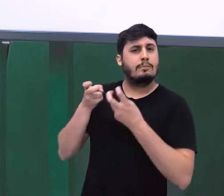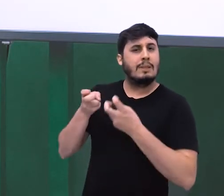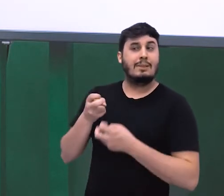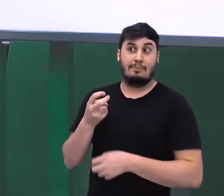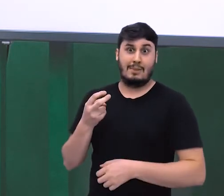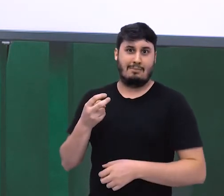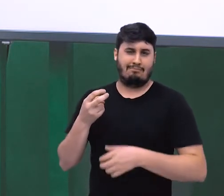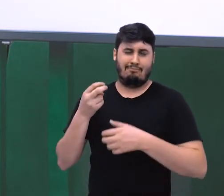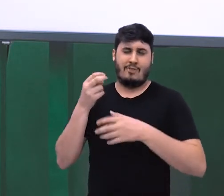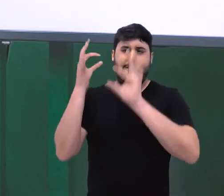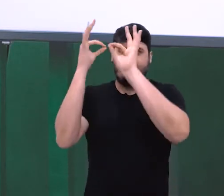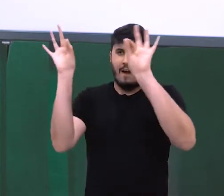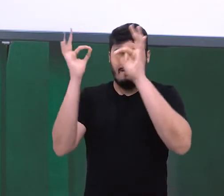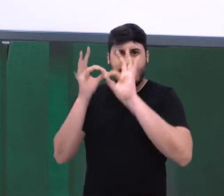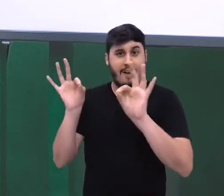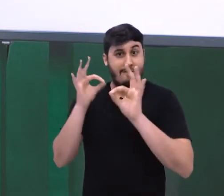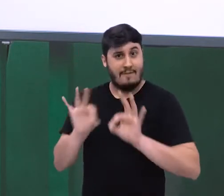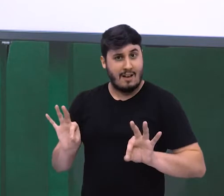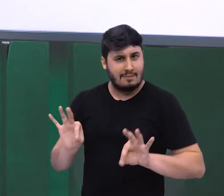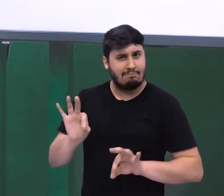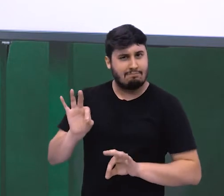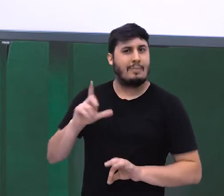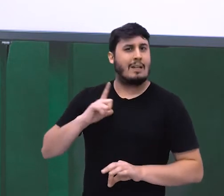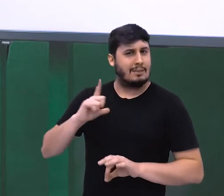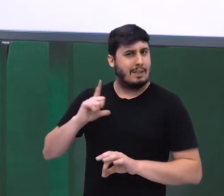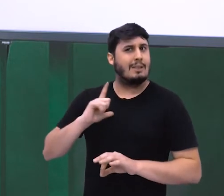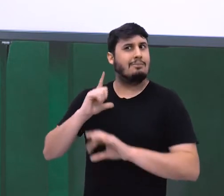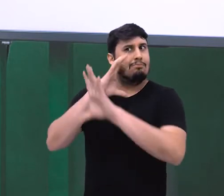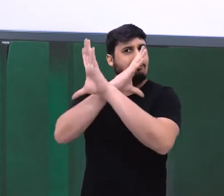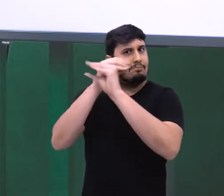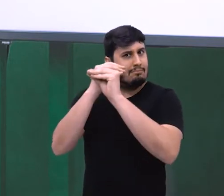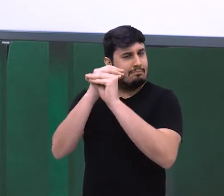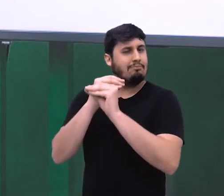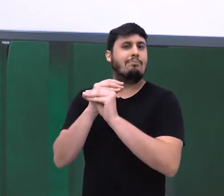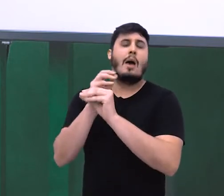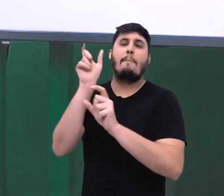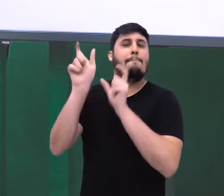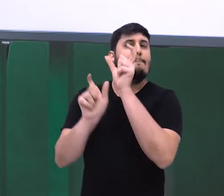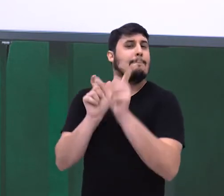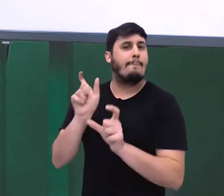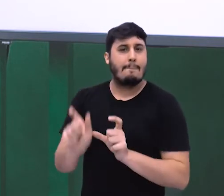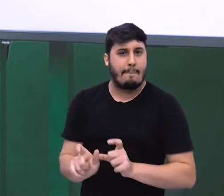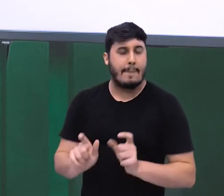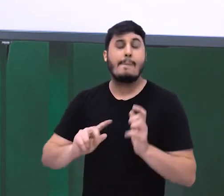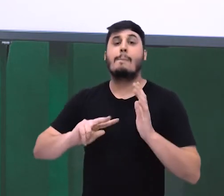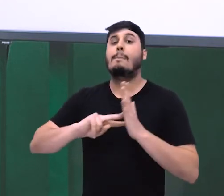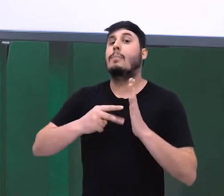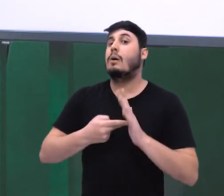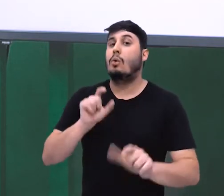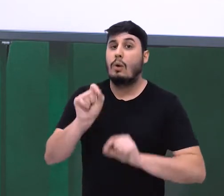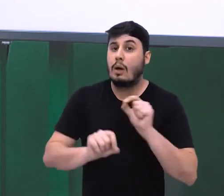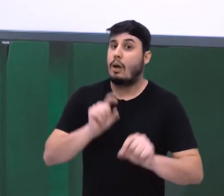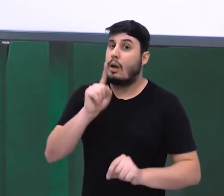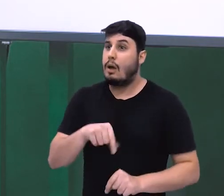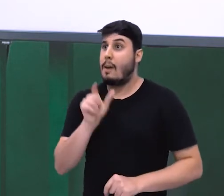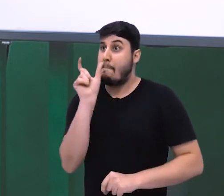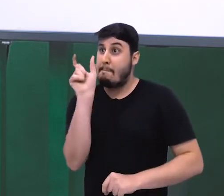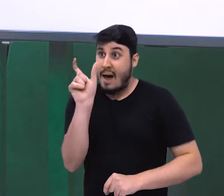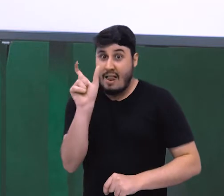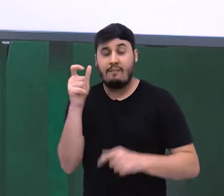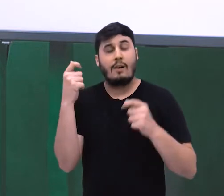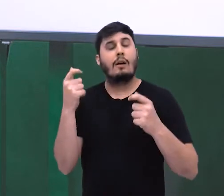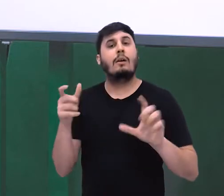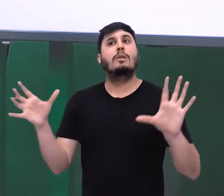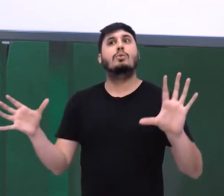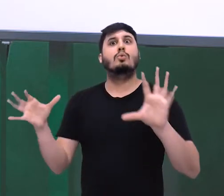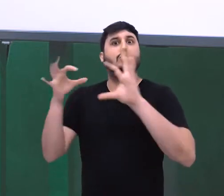exemplos, essa definição, que a conjunção é a palavra que liga orações, como nos dois primeiros exemplos,